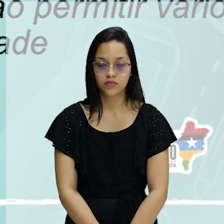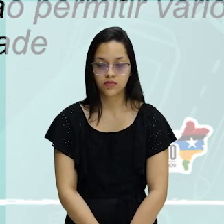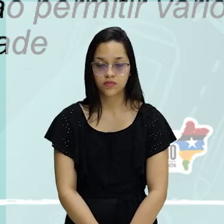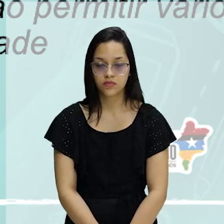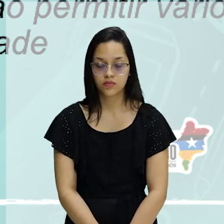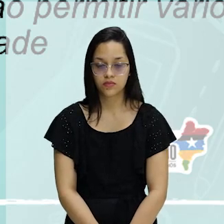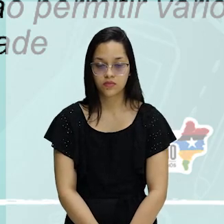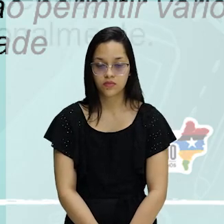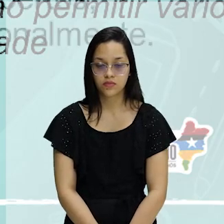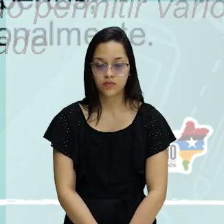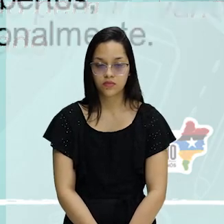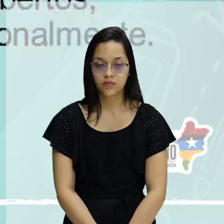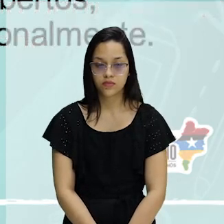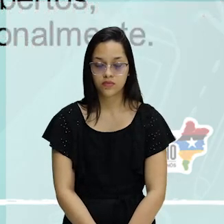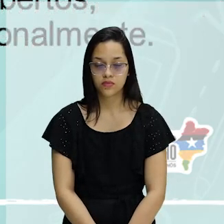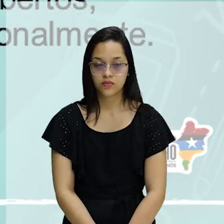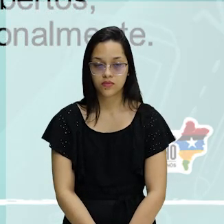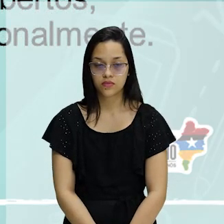correlacionados.